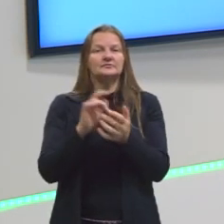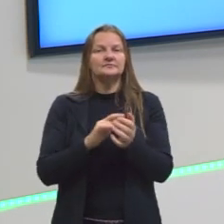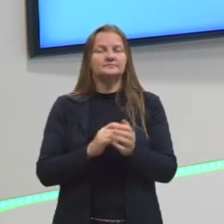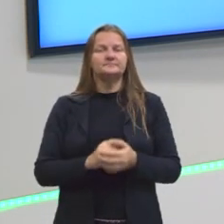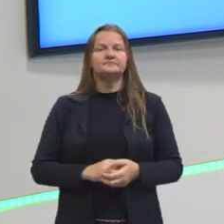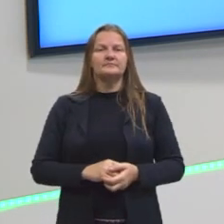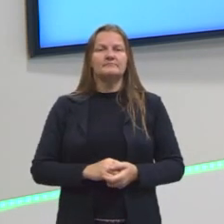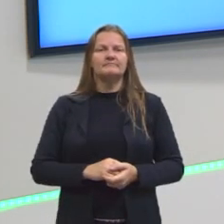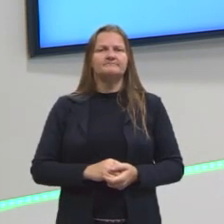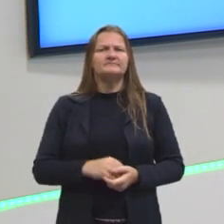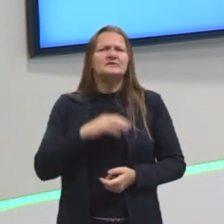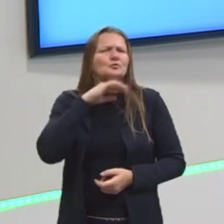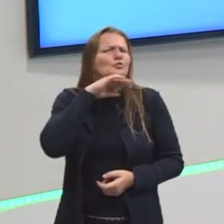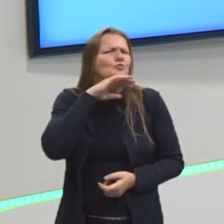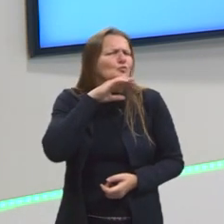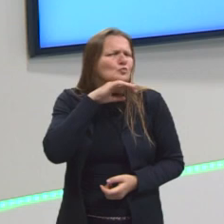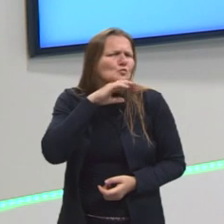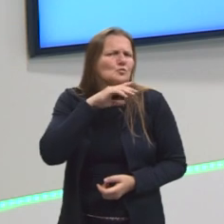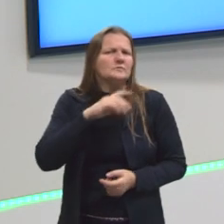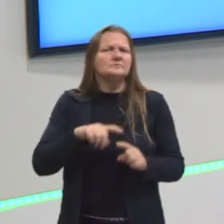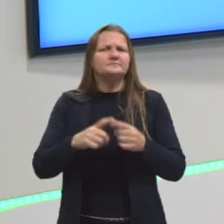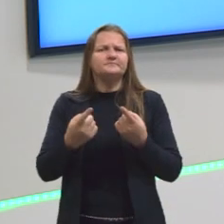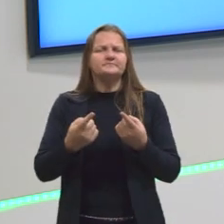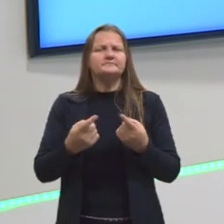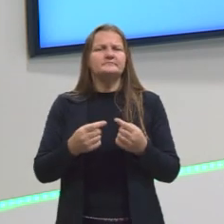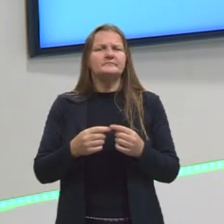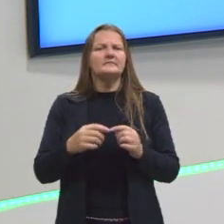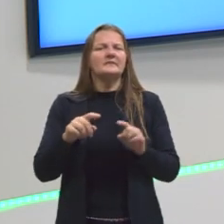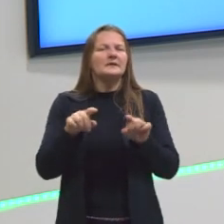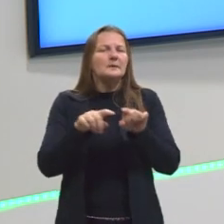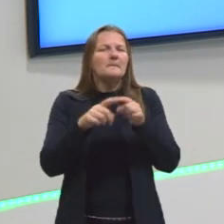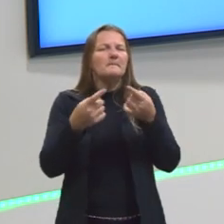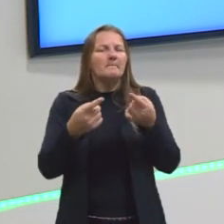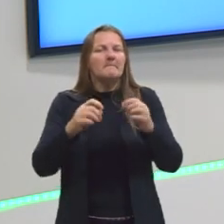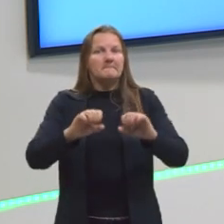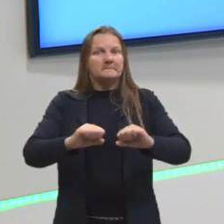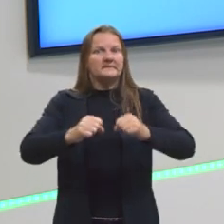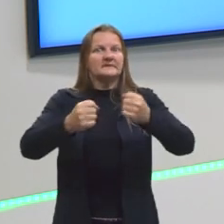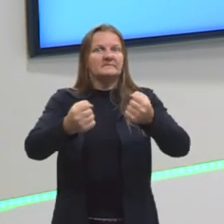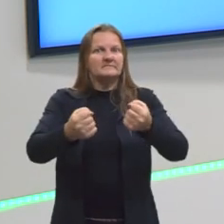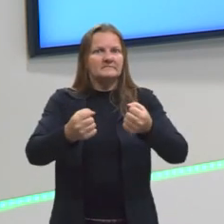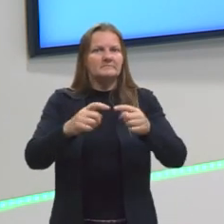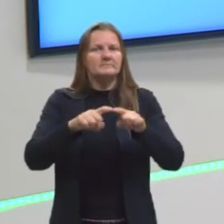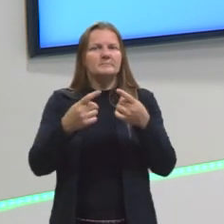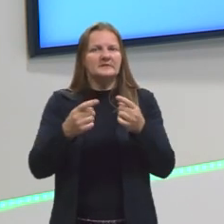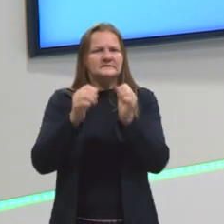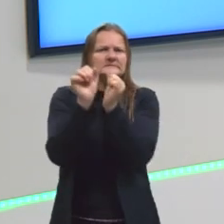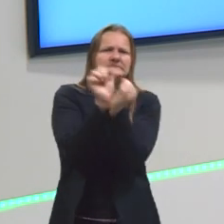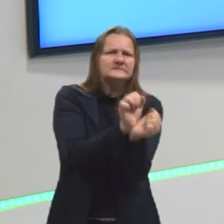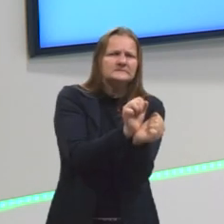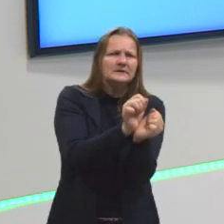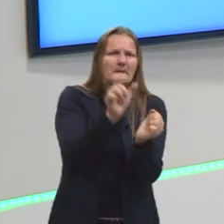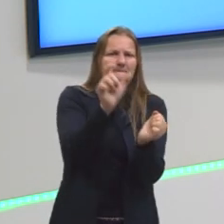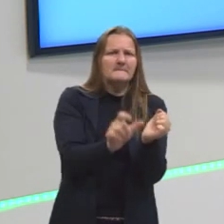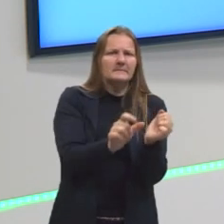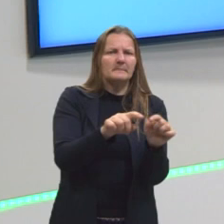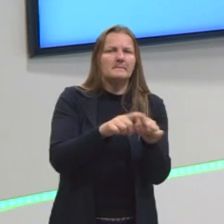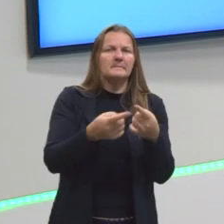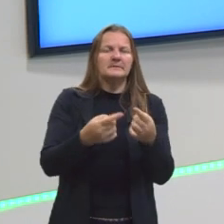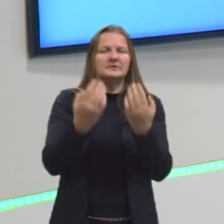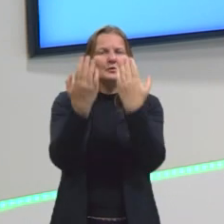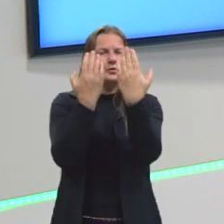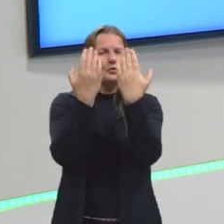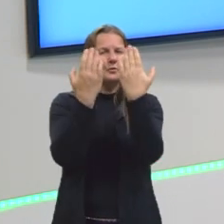escravidão era muito ruim, mas ele está, de certa forma, ele não está defendendo abertamente os escravizados, mas ele está